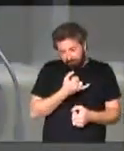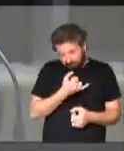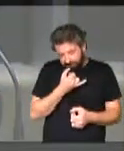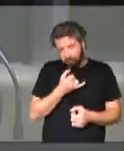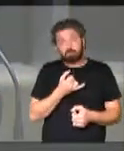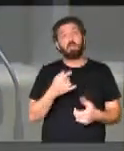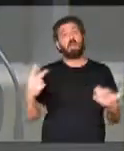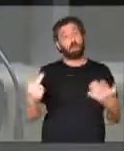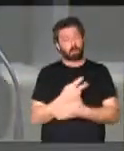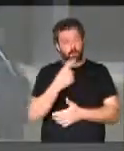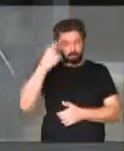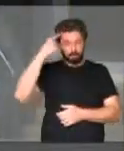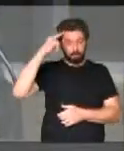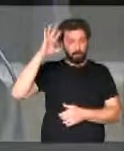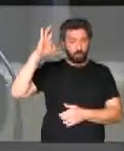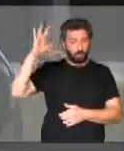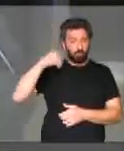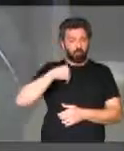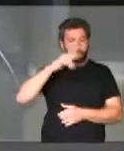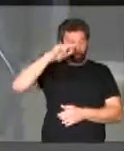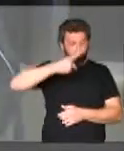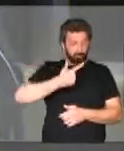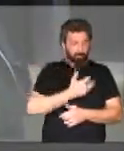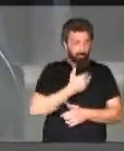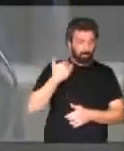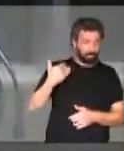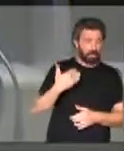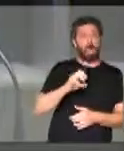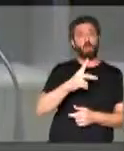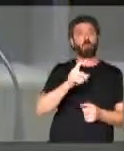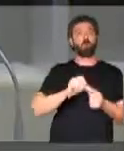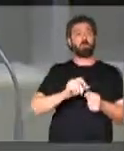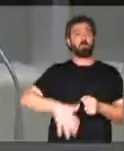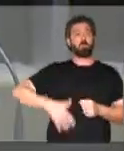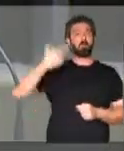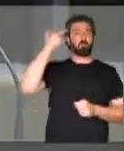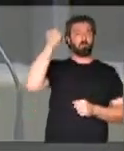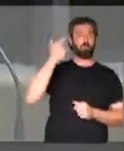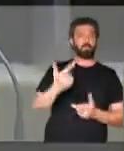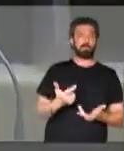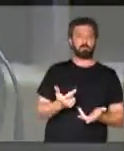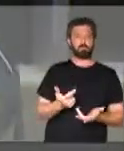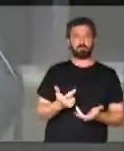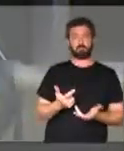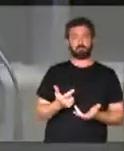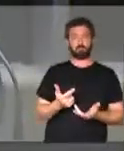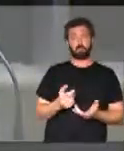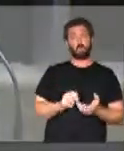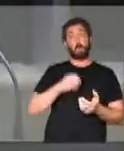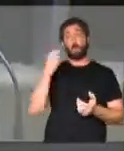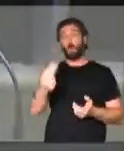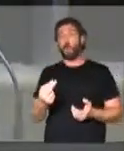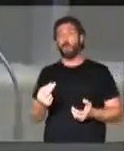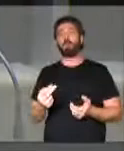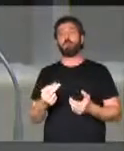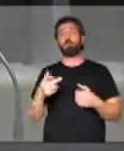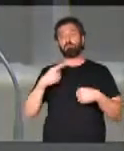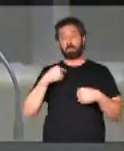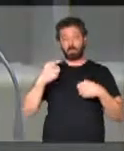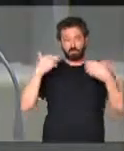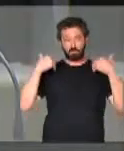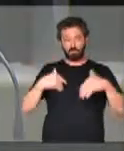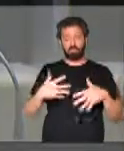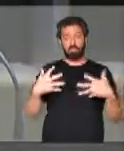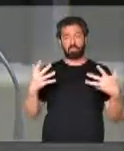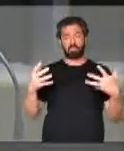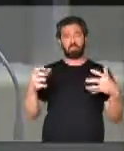realizam suicídios. Ou, quando ela não avança para o nível de suicídio, ela vai definhando